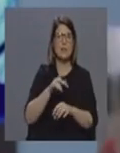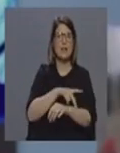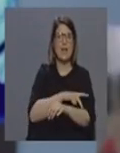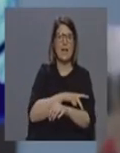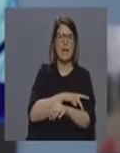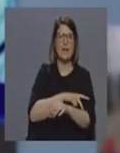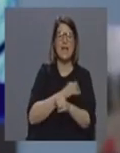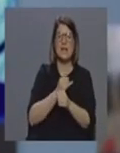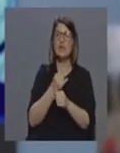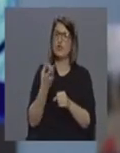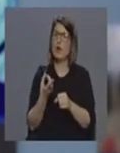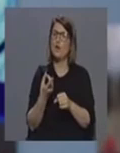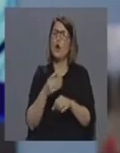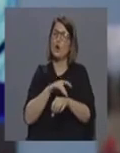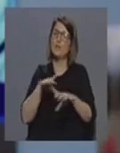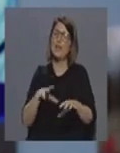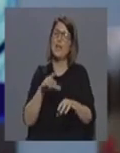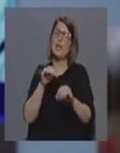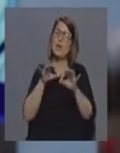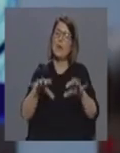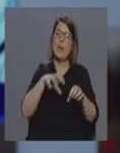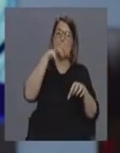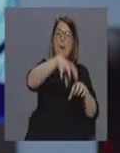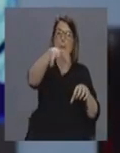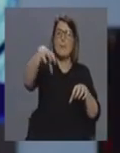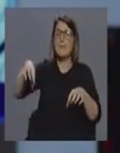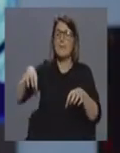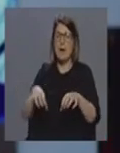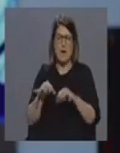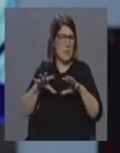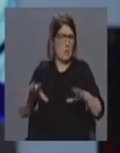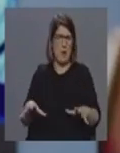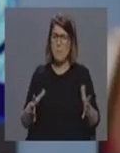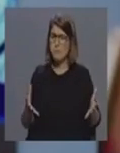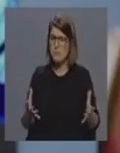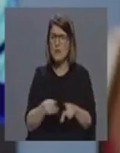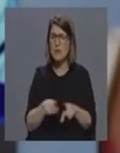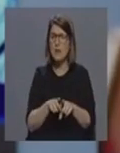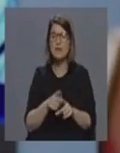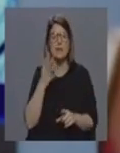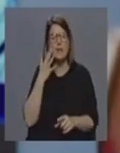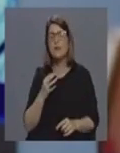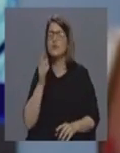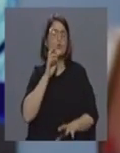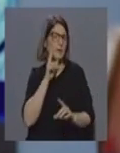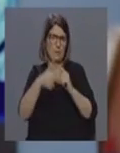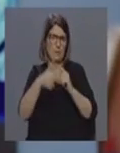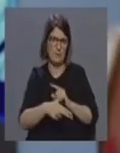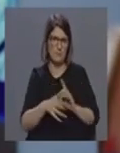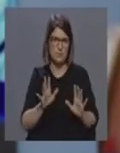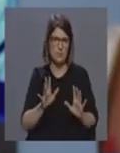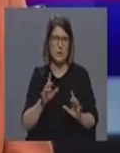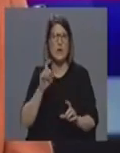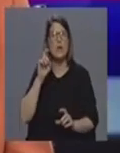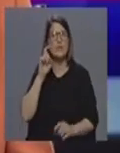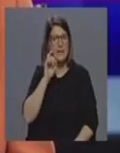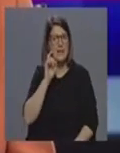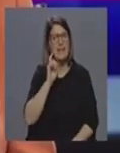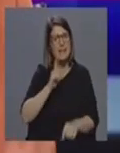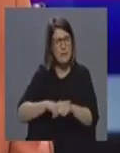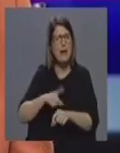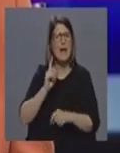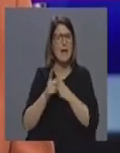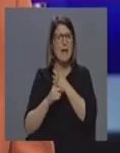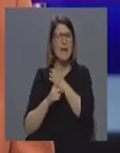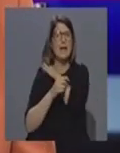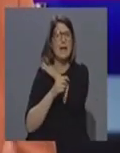completamente impossível e nós temos que pensar num todo em conjunto para darmos a melhor resposta mas é isso que nós andamos a defender há imenso tempo é que não se pode ter